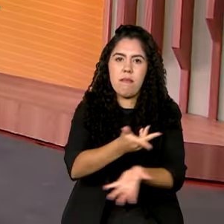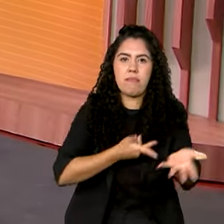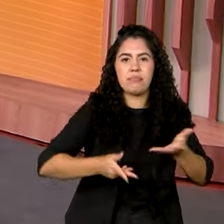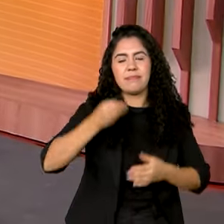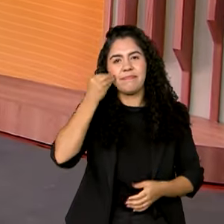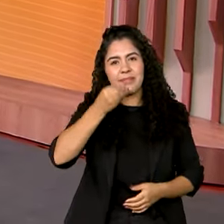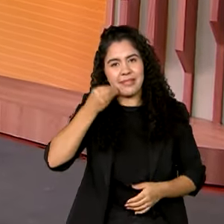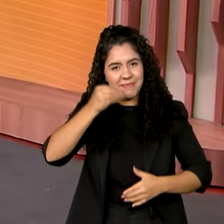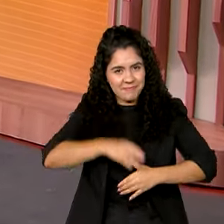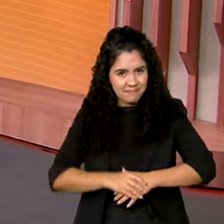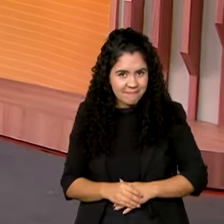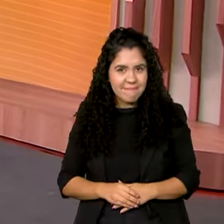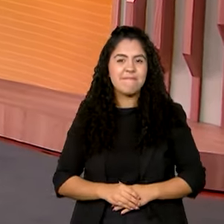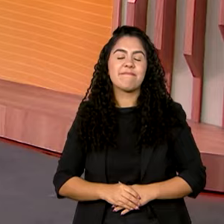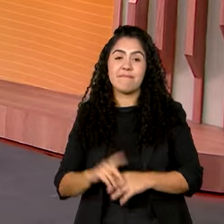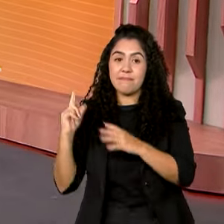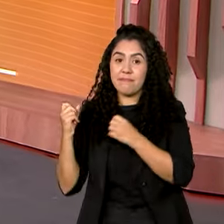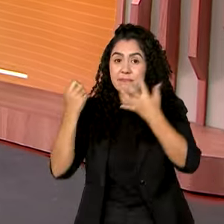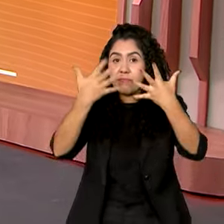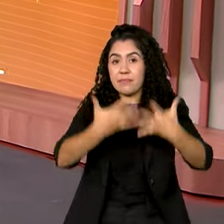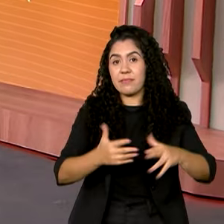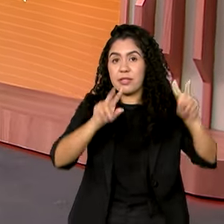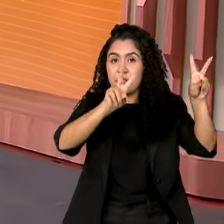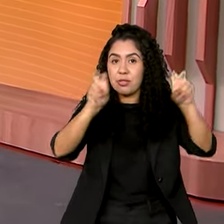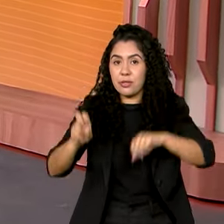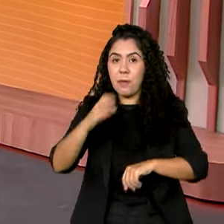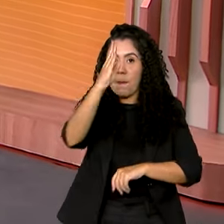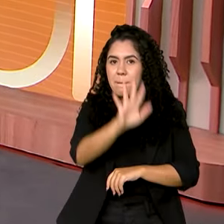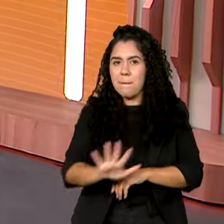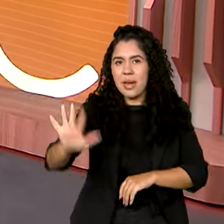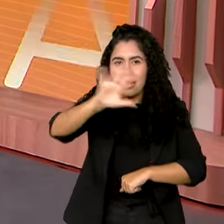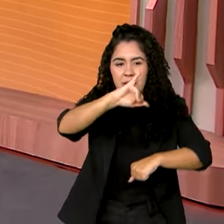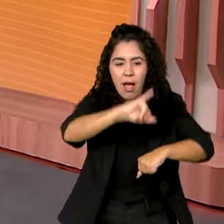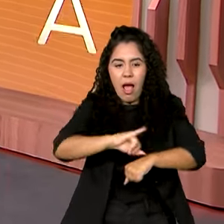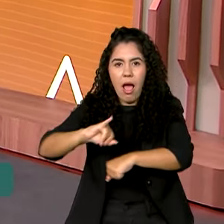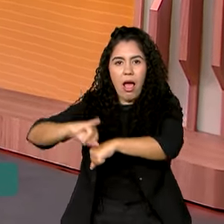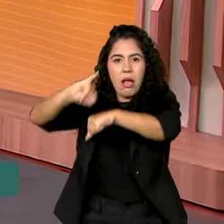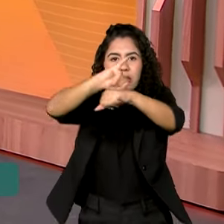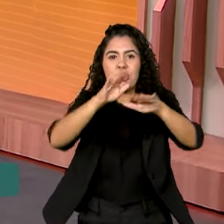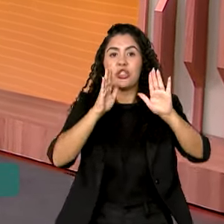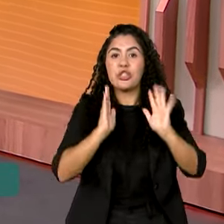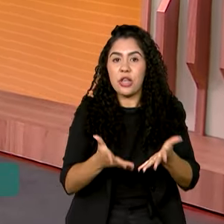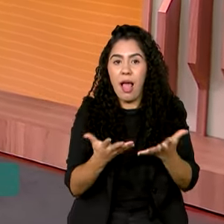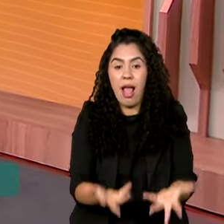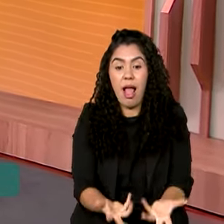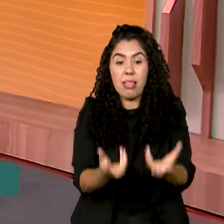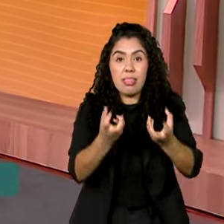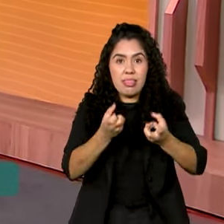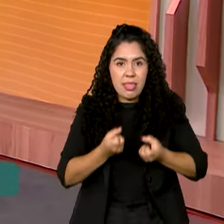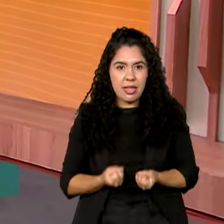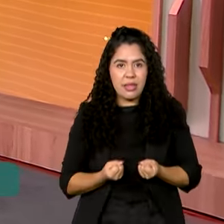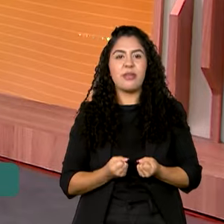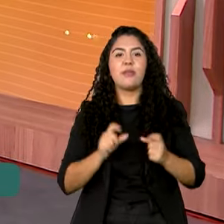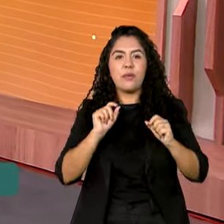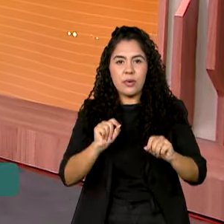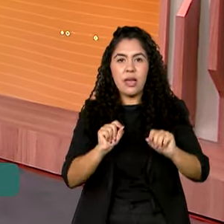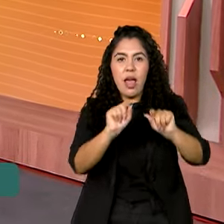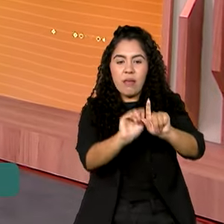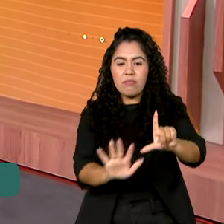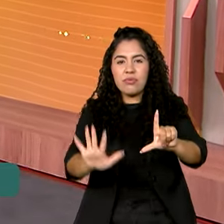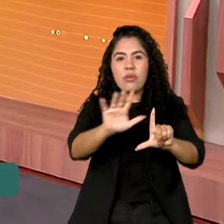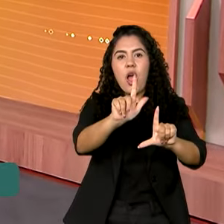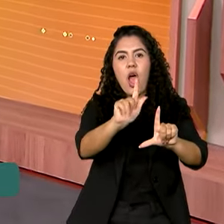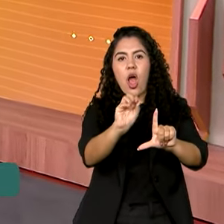E olha, todas as capitais brasileiras já aderiram à Rede Nacional de Governo Digital, a rede gov.br,